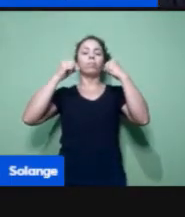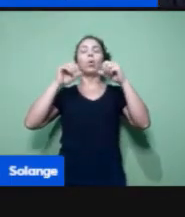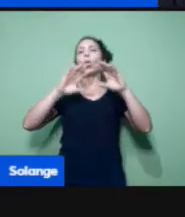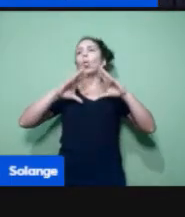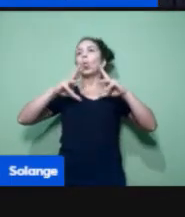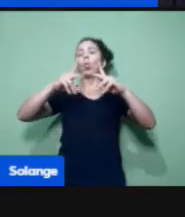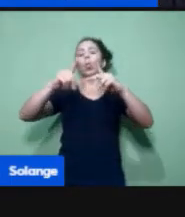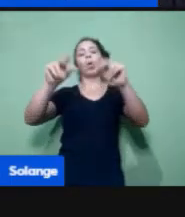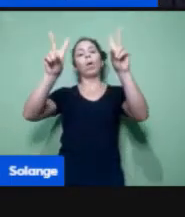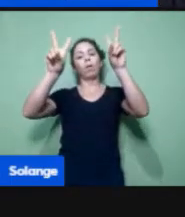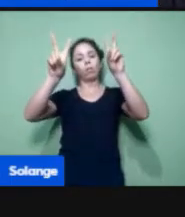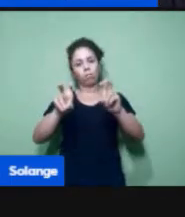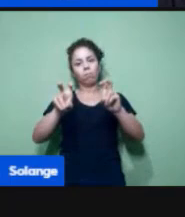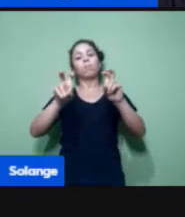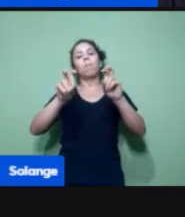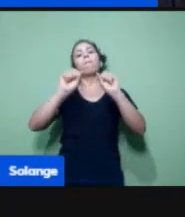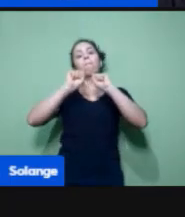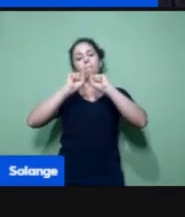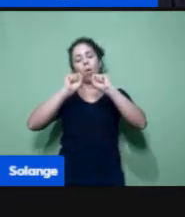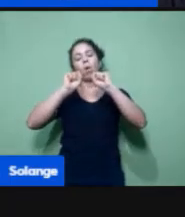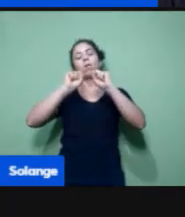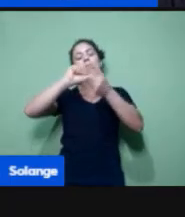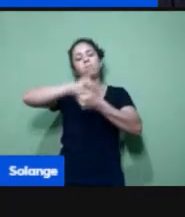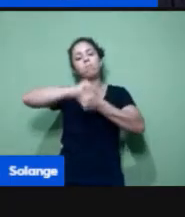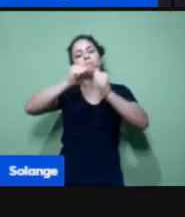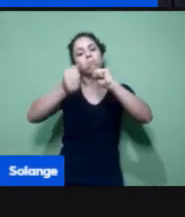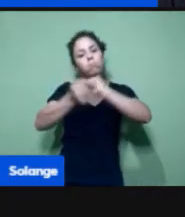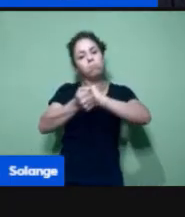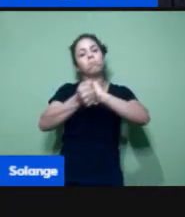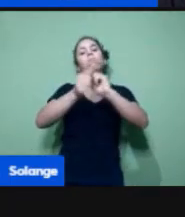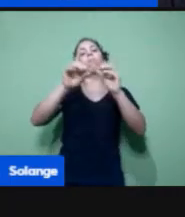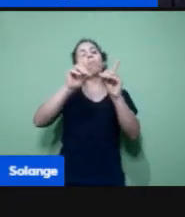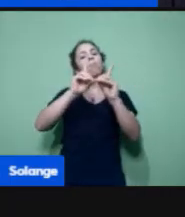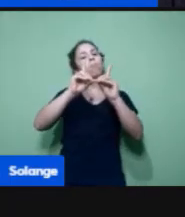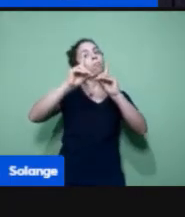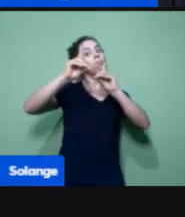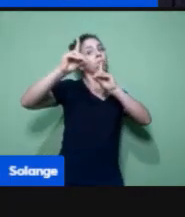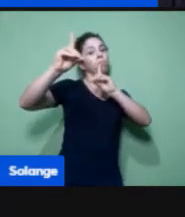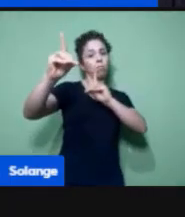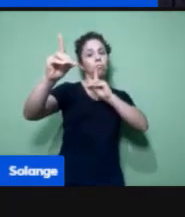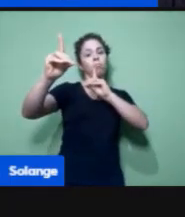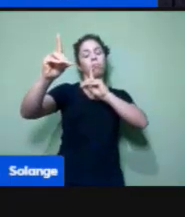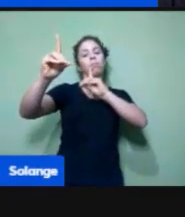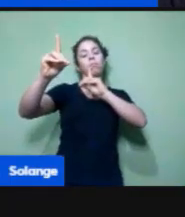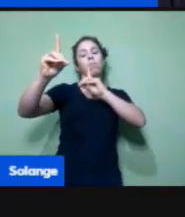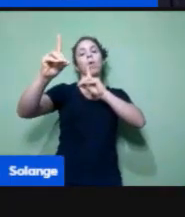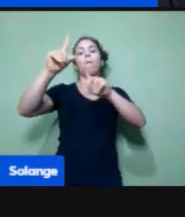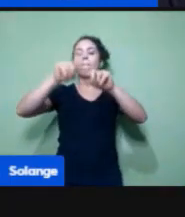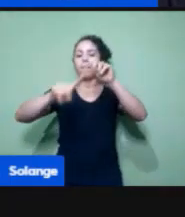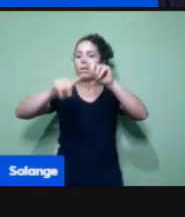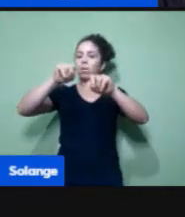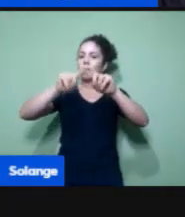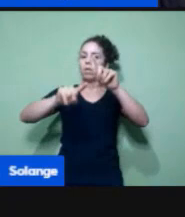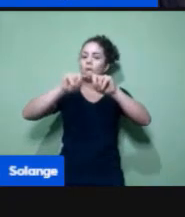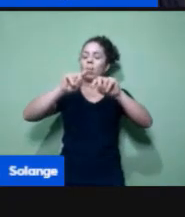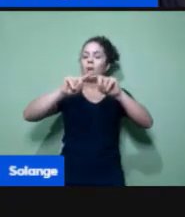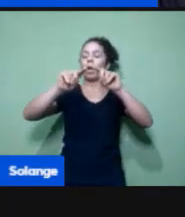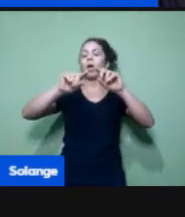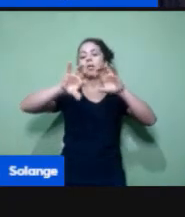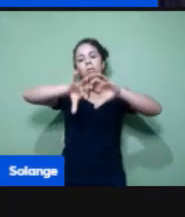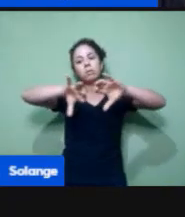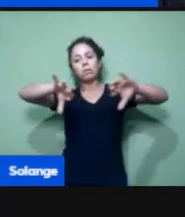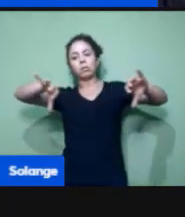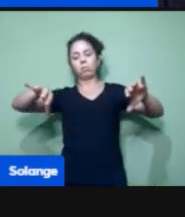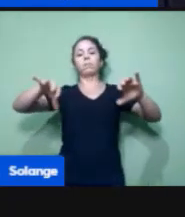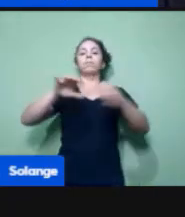adaptadas, mantendo o distanciamento e, se possível, trabalhar com materiais de forma individual. Aí você pode falar, ah, mas